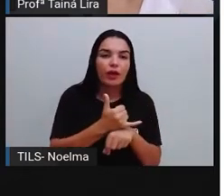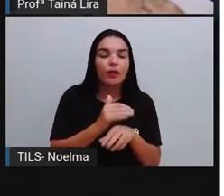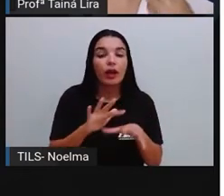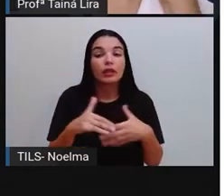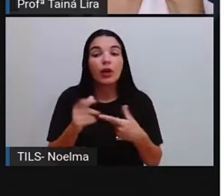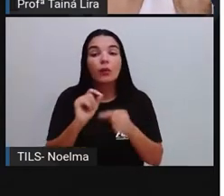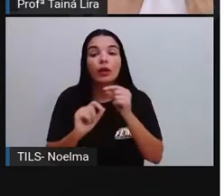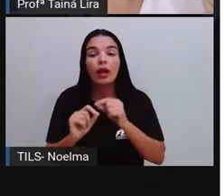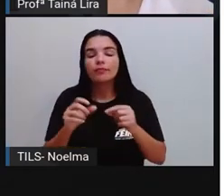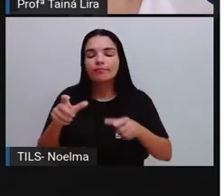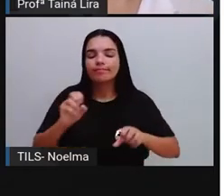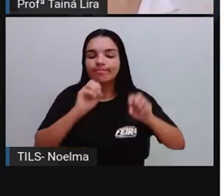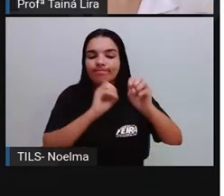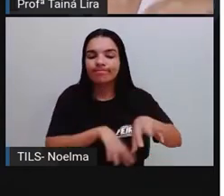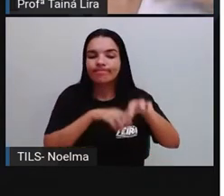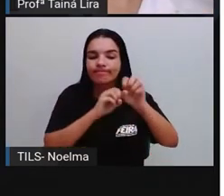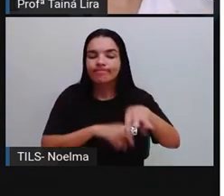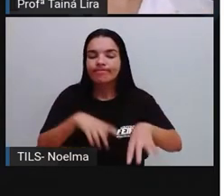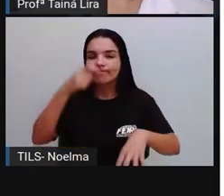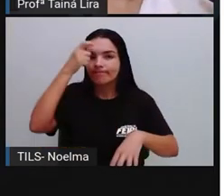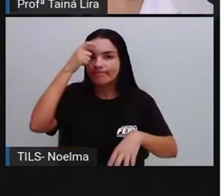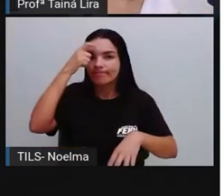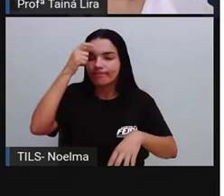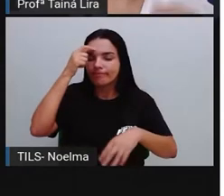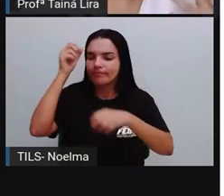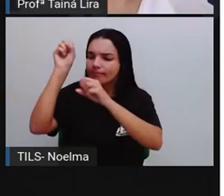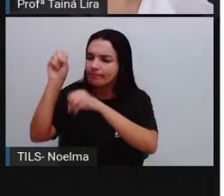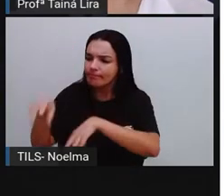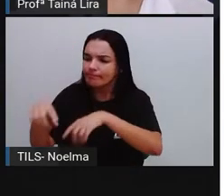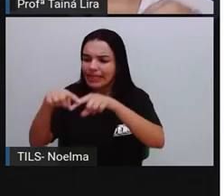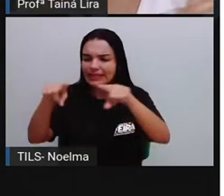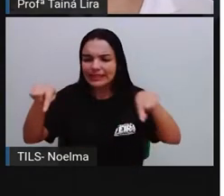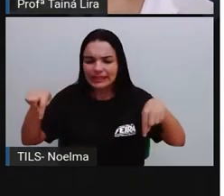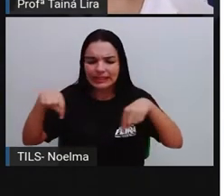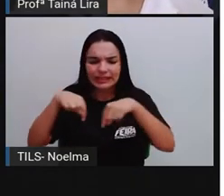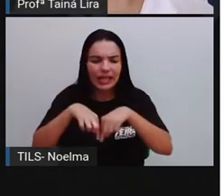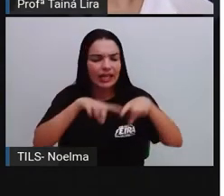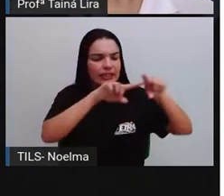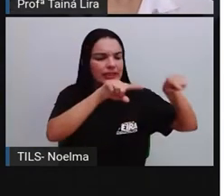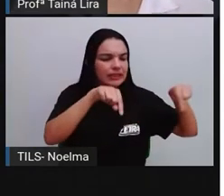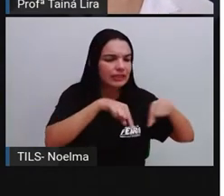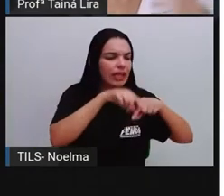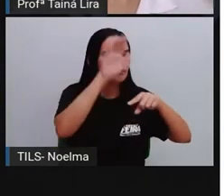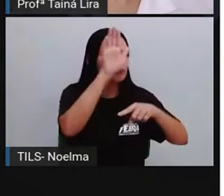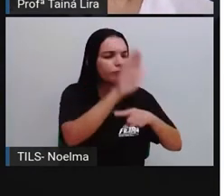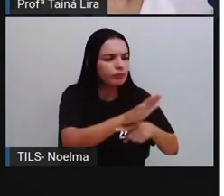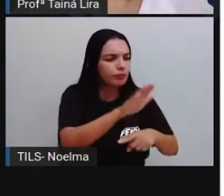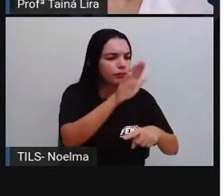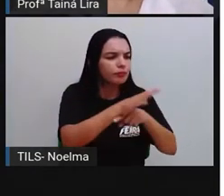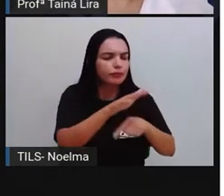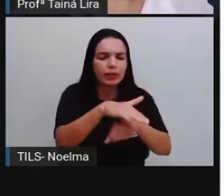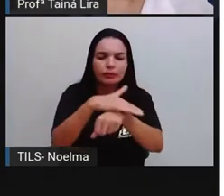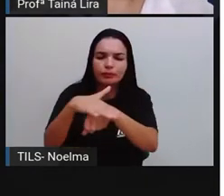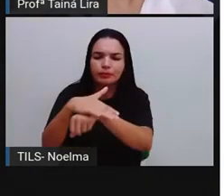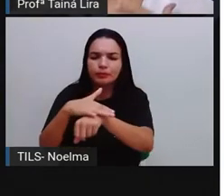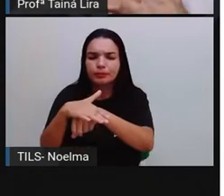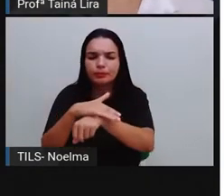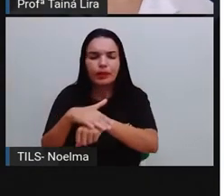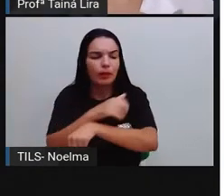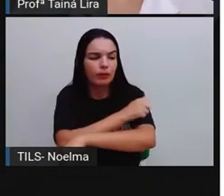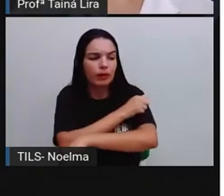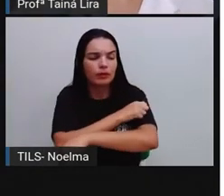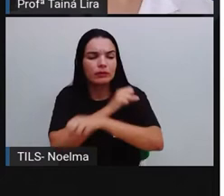um trabalho de conscientização, passou de sala em sala, né, nas salas de aula, conversando com os alunos,